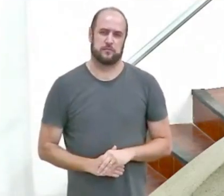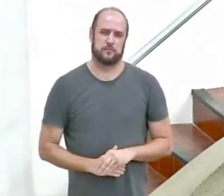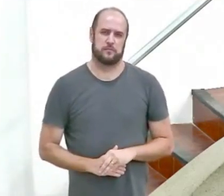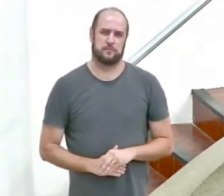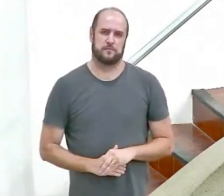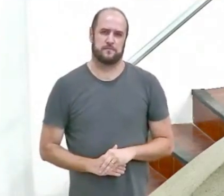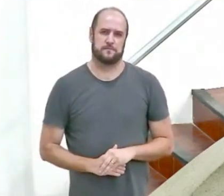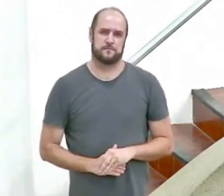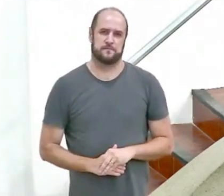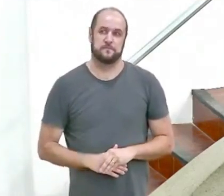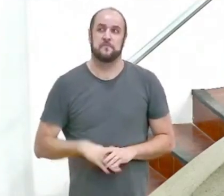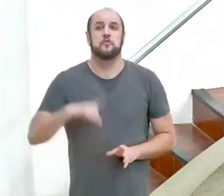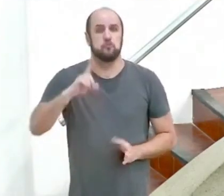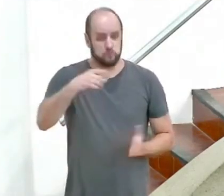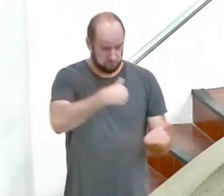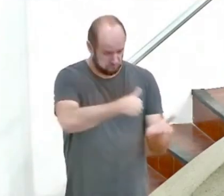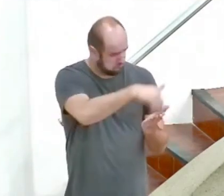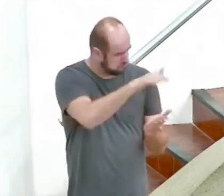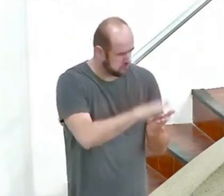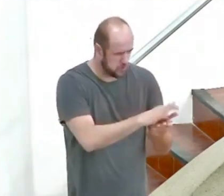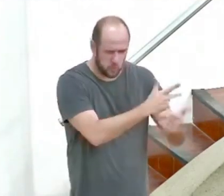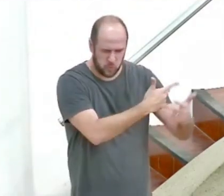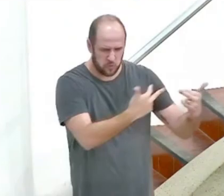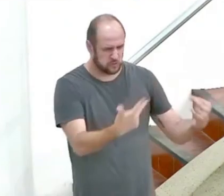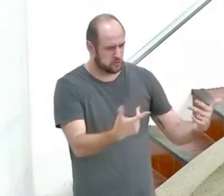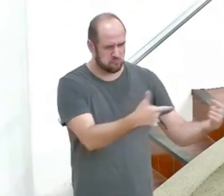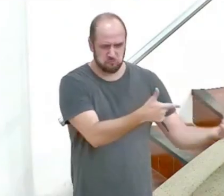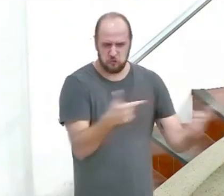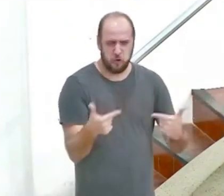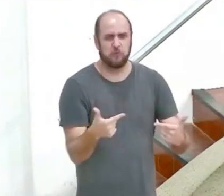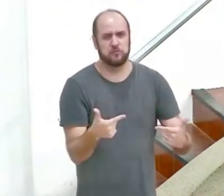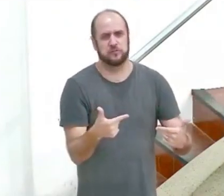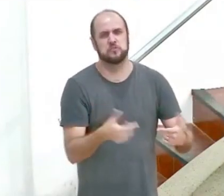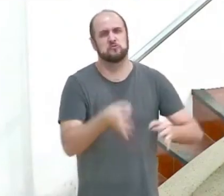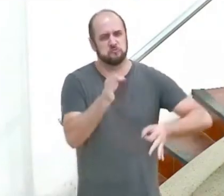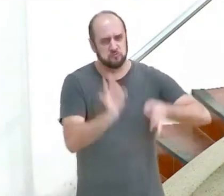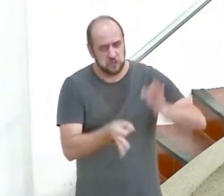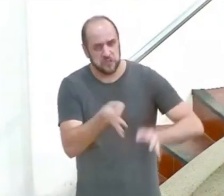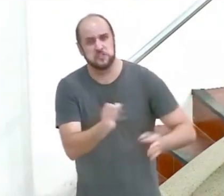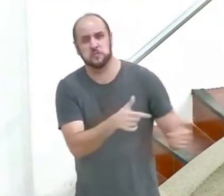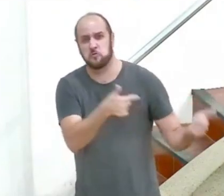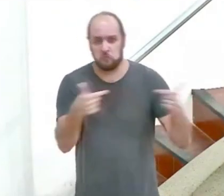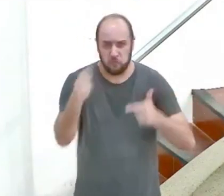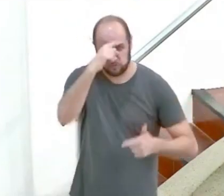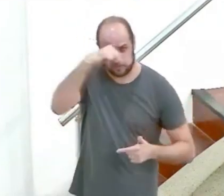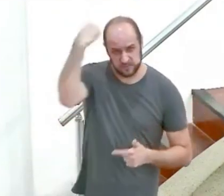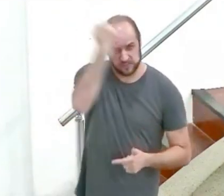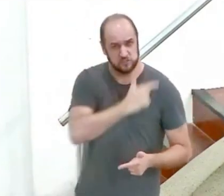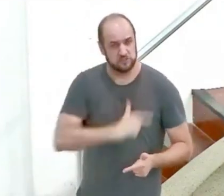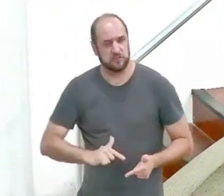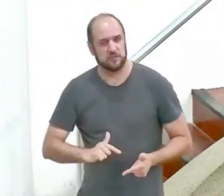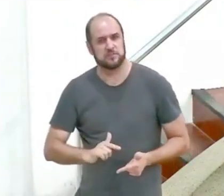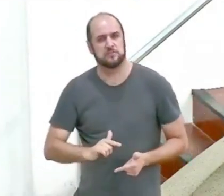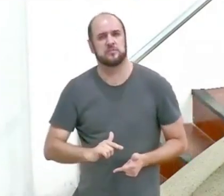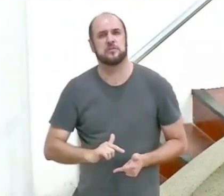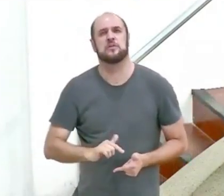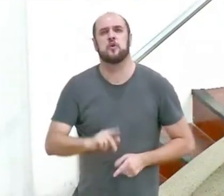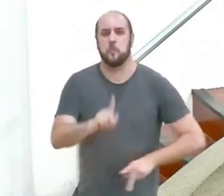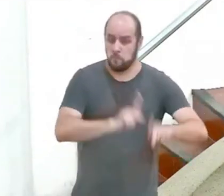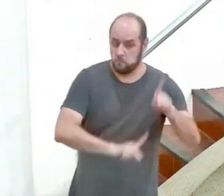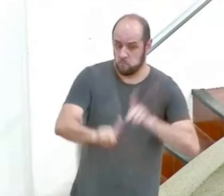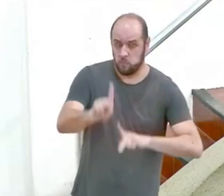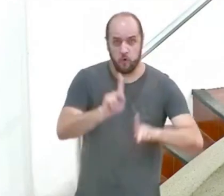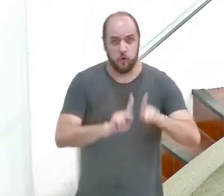que ele vingará tudo aquilo que fere a justiça a retidão a santidade tudo aquilo que fere o seu